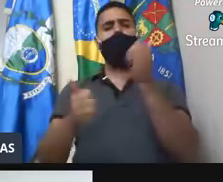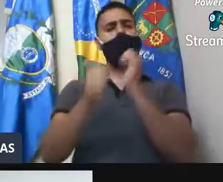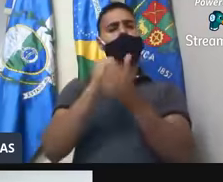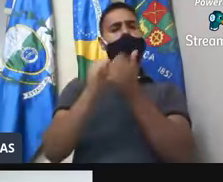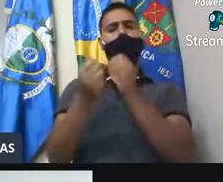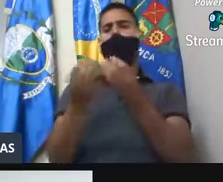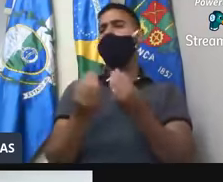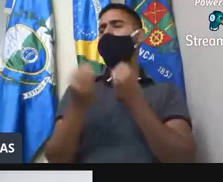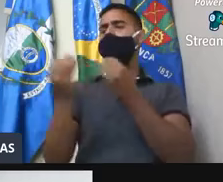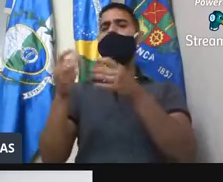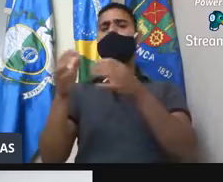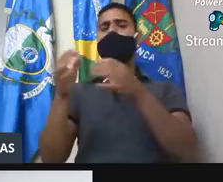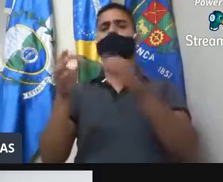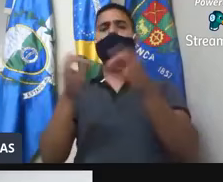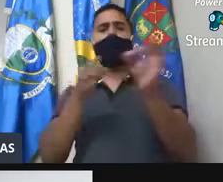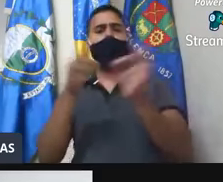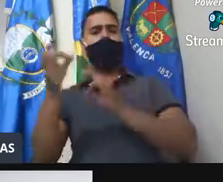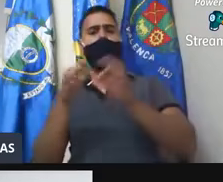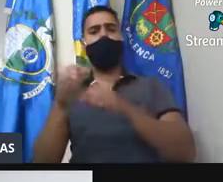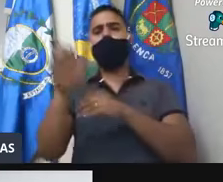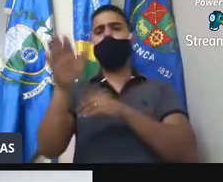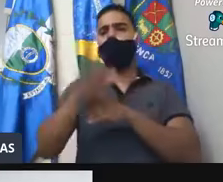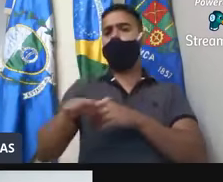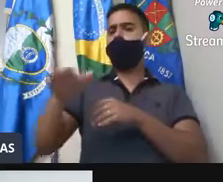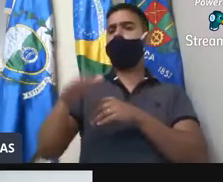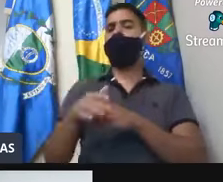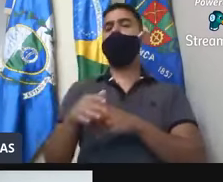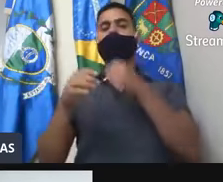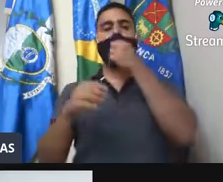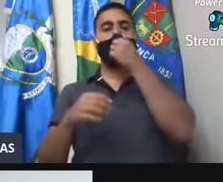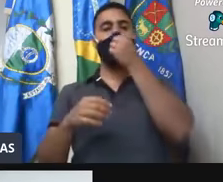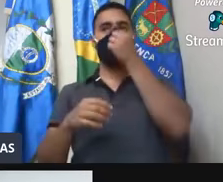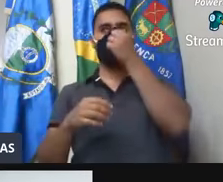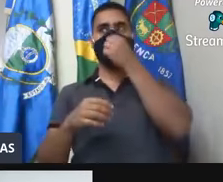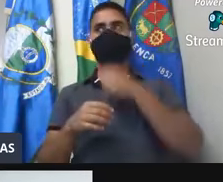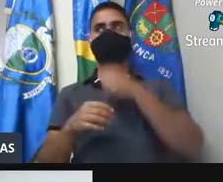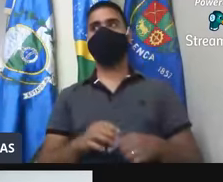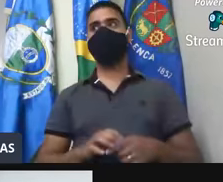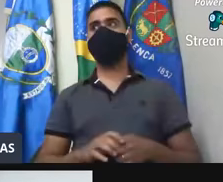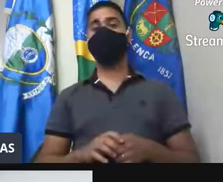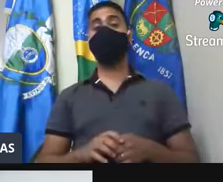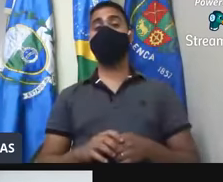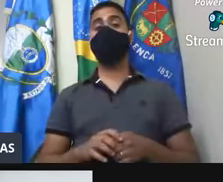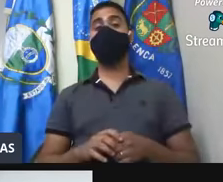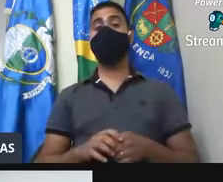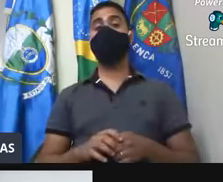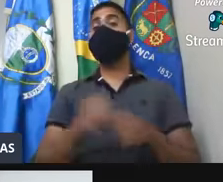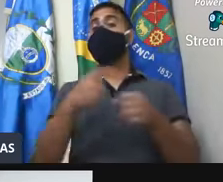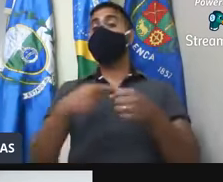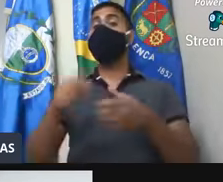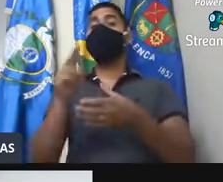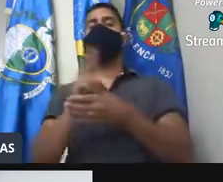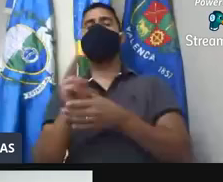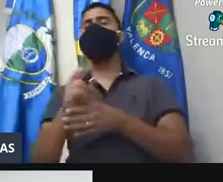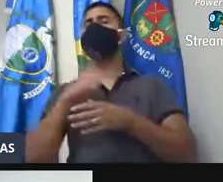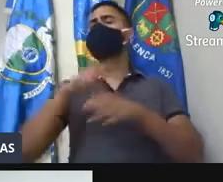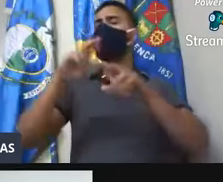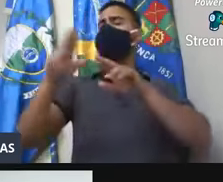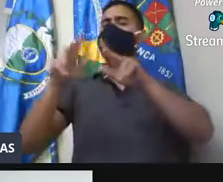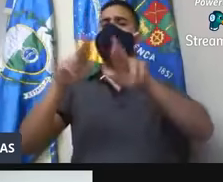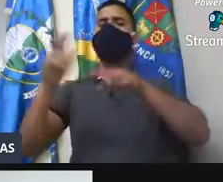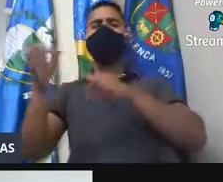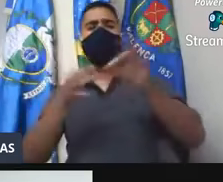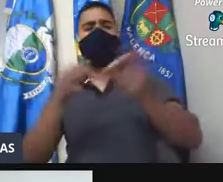repassado a projetos de atendimento a menores e a time de futebol amador de nossa região. No município de Instituto de Valença existem vários projetos de